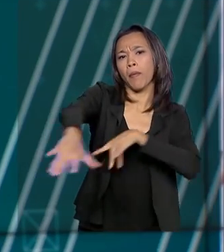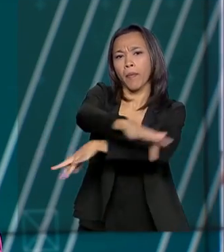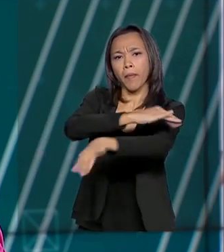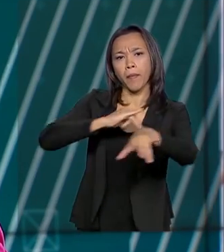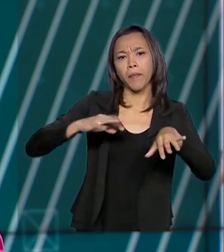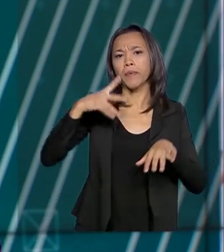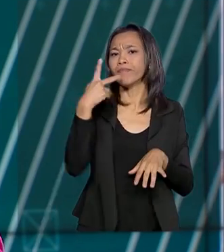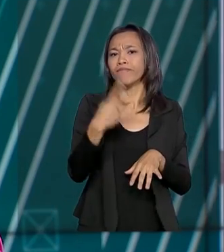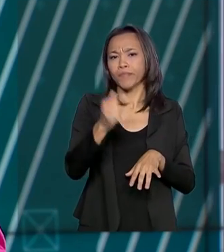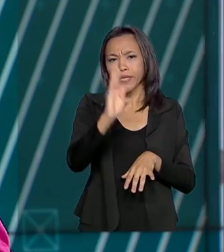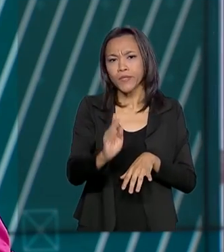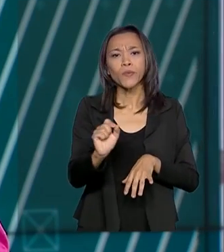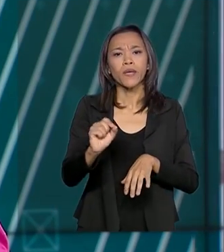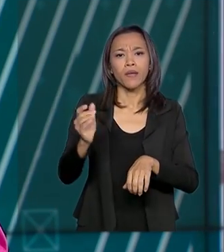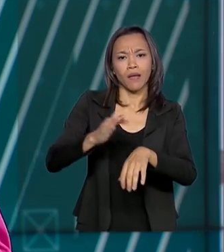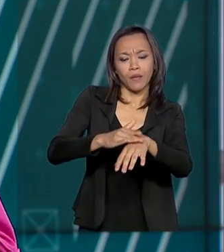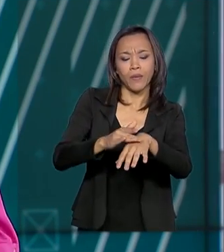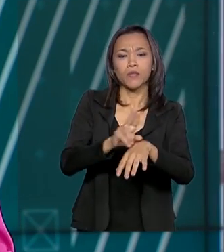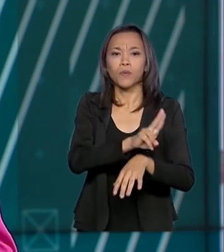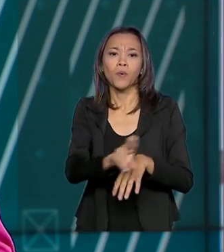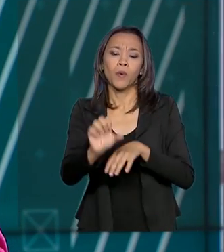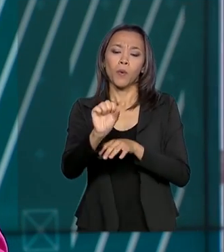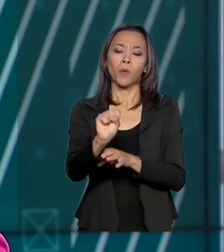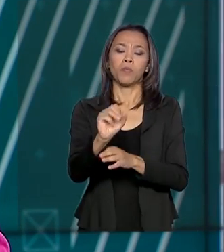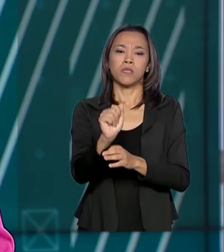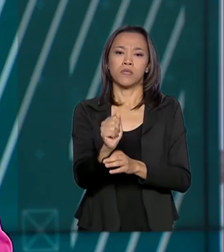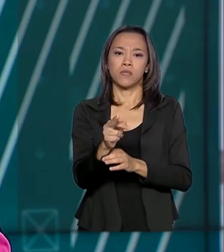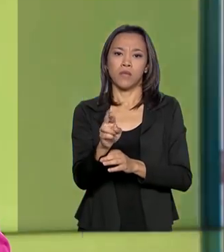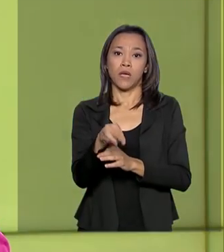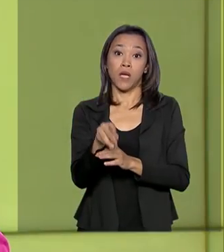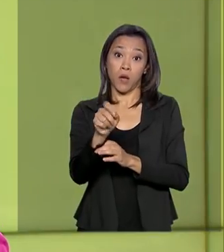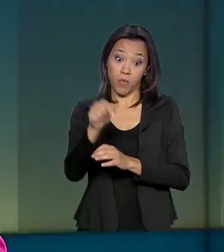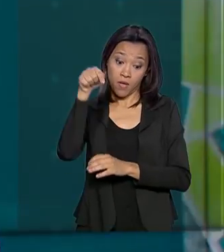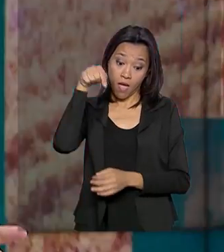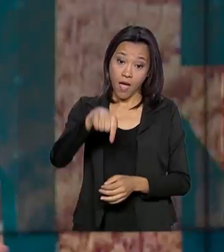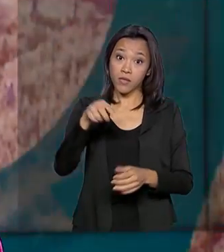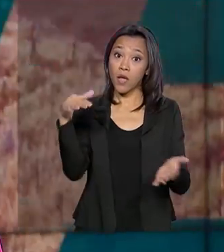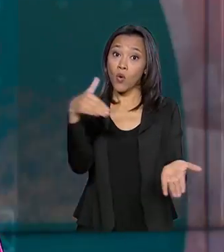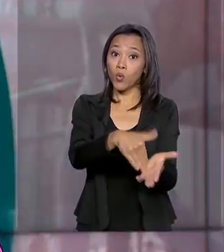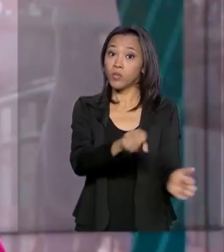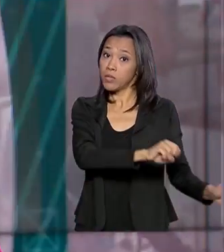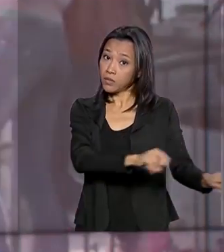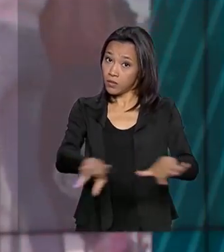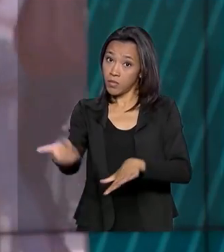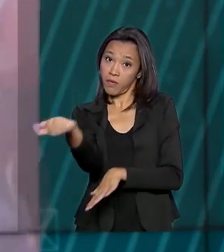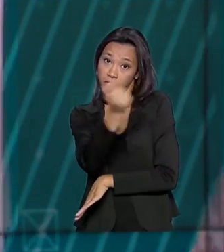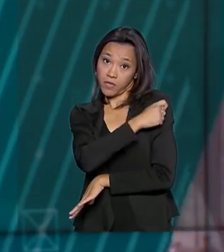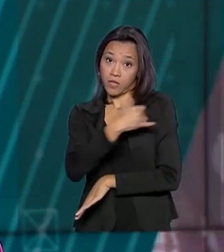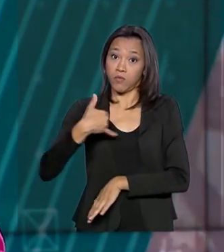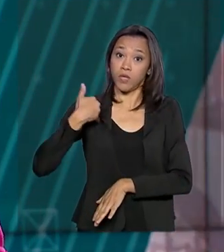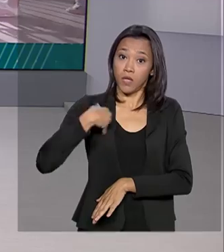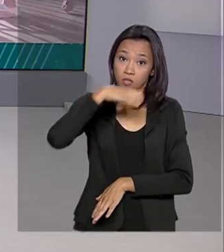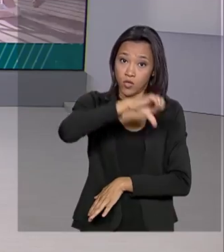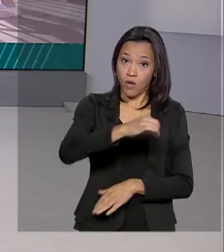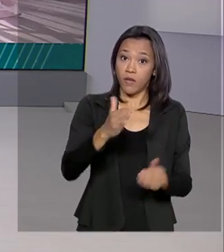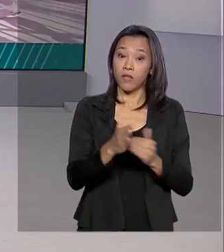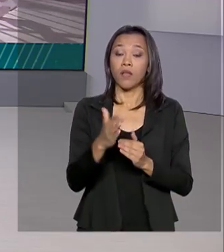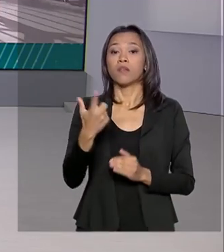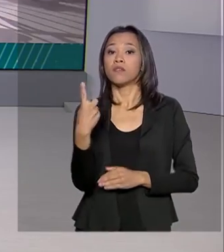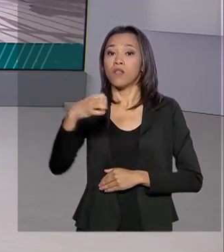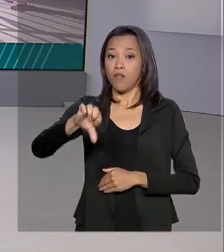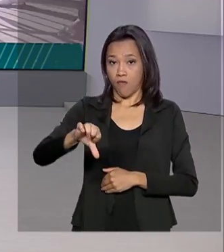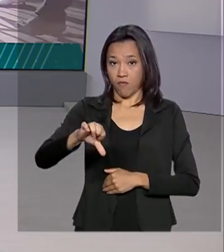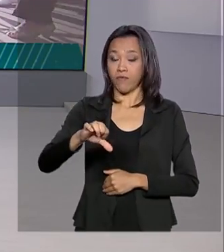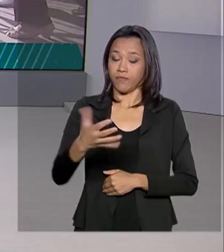país, o sarampo. E essa é a última semana para vacinar crianças e jovens de 5 a 19 anos. Vamos